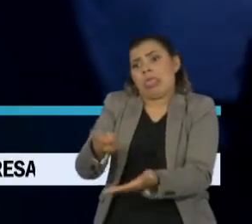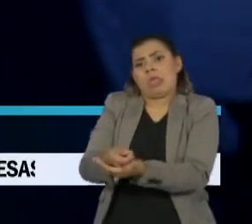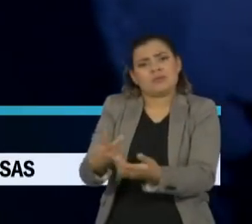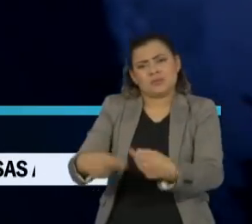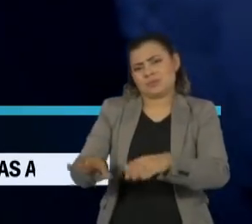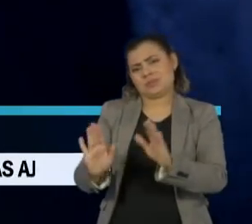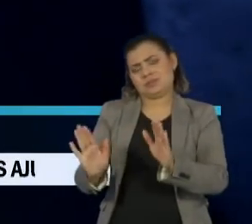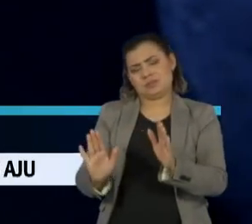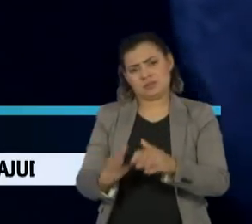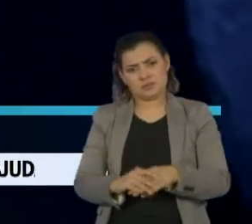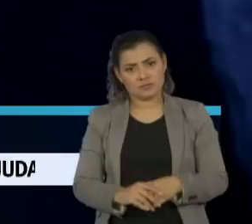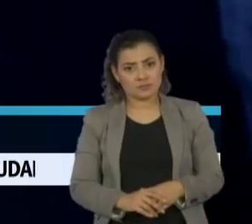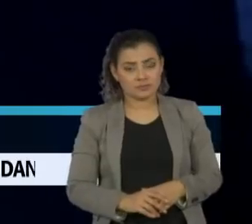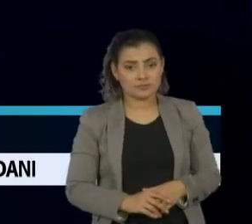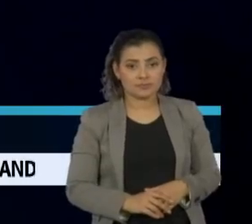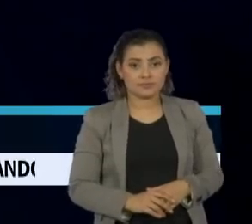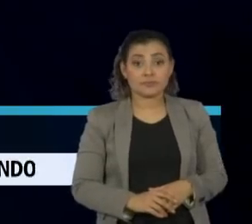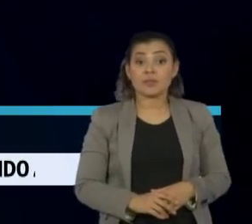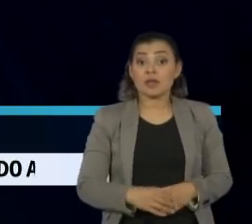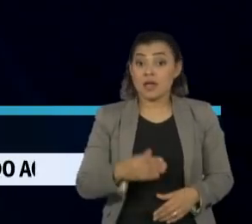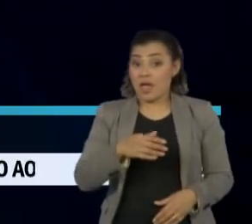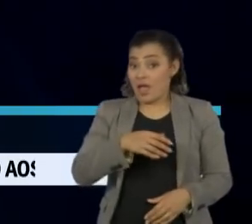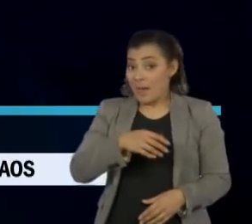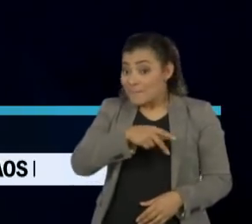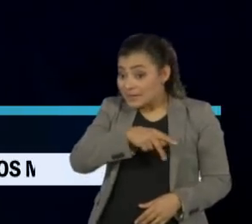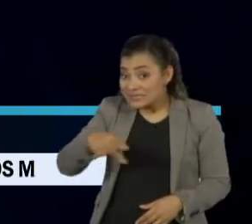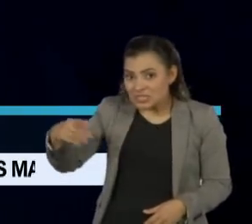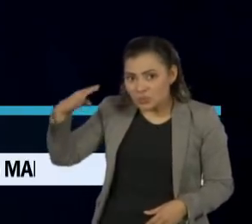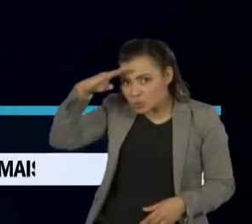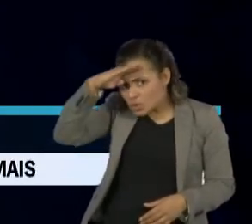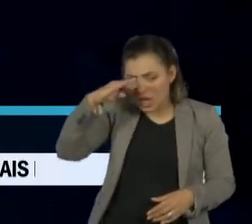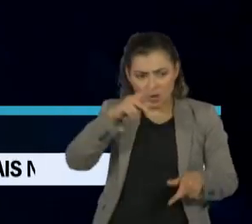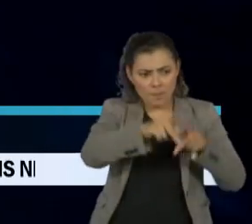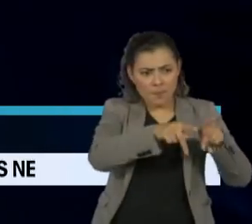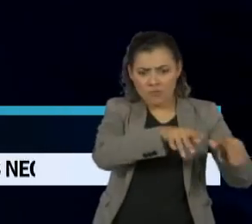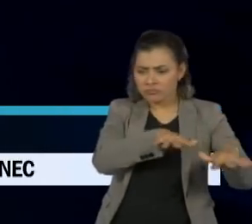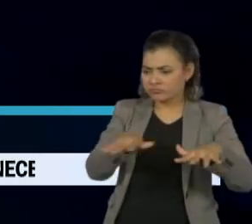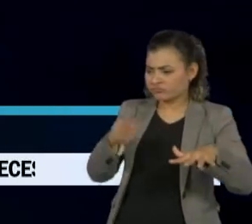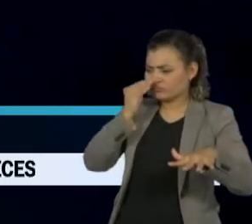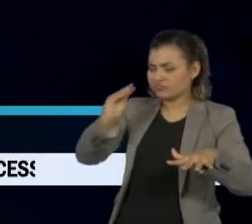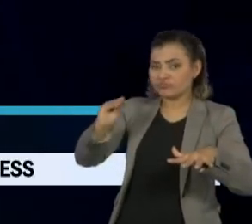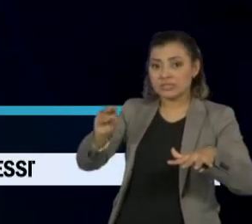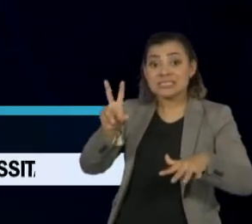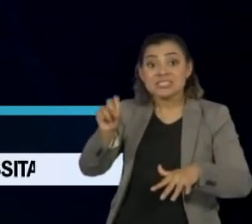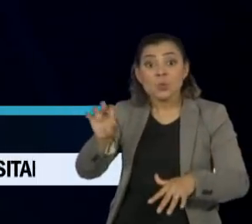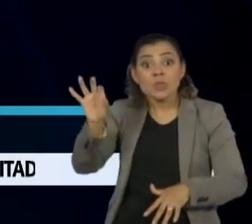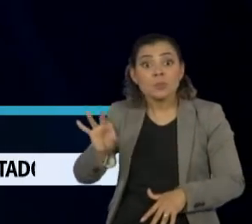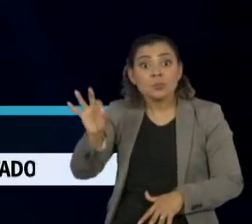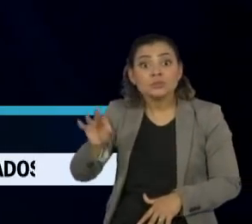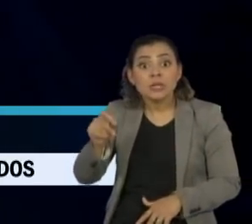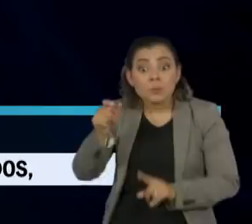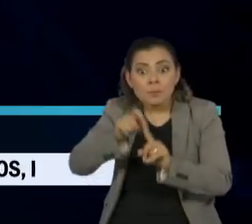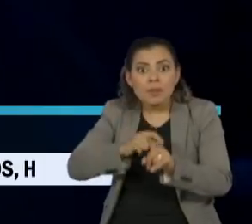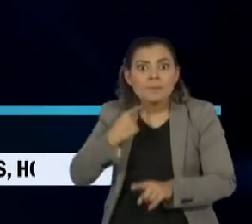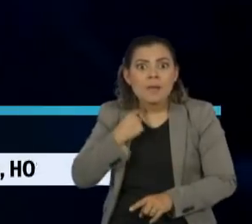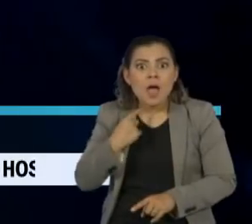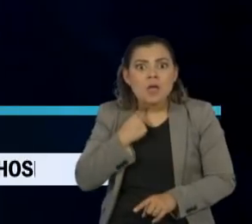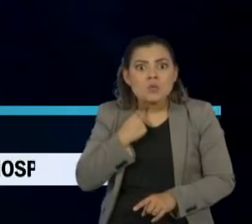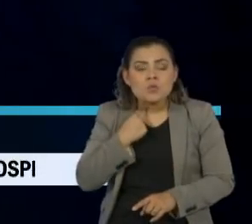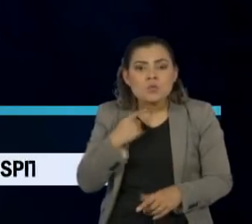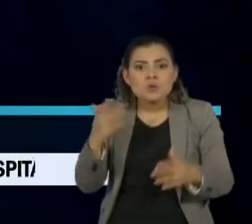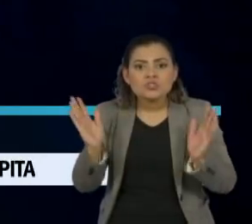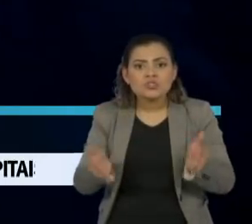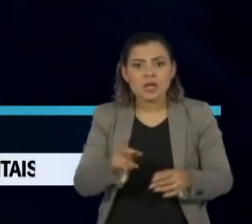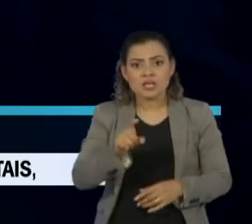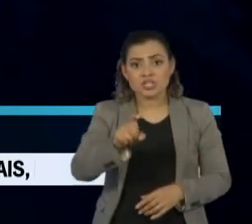A avaliação negativa do governo Bolsonaro atingiu recorde de 50% agora em maio. A nova pesquisa da corretora